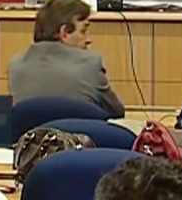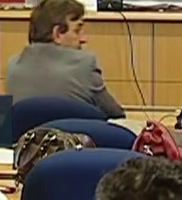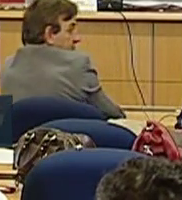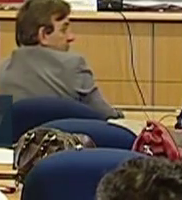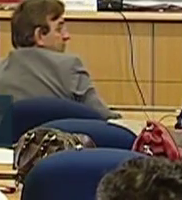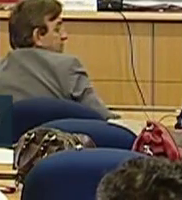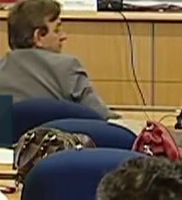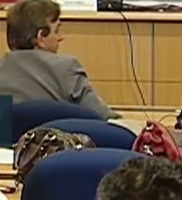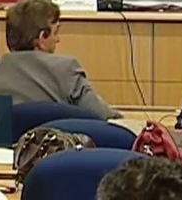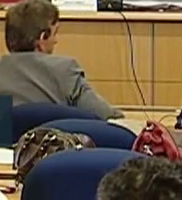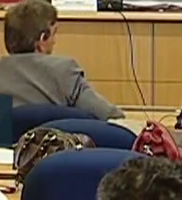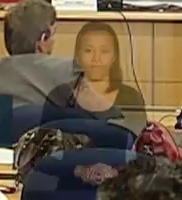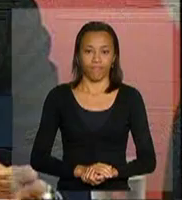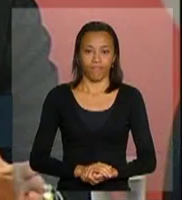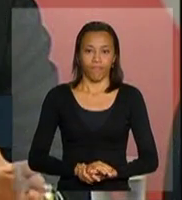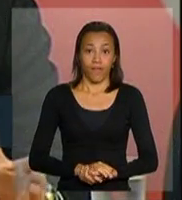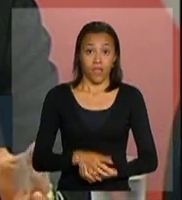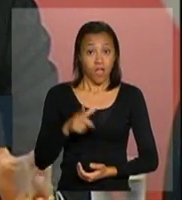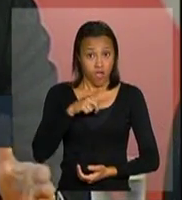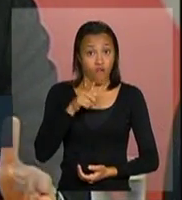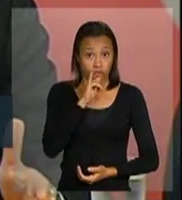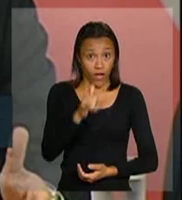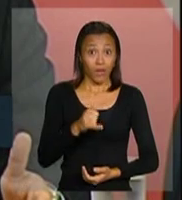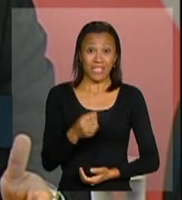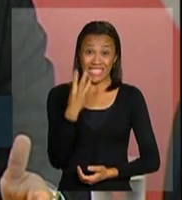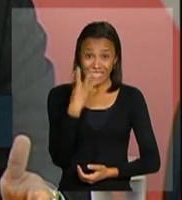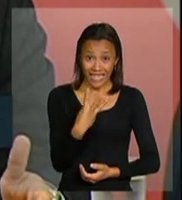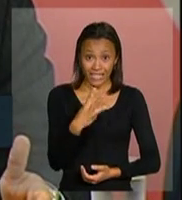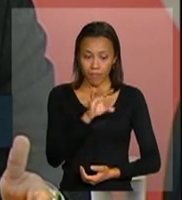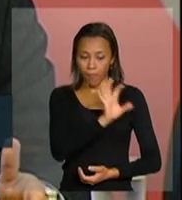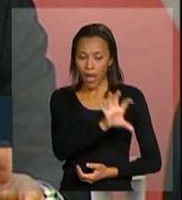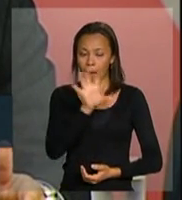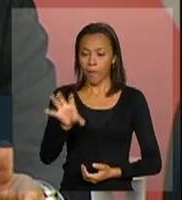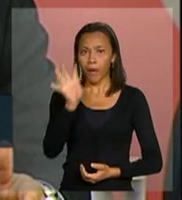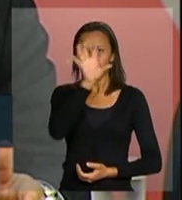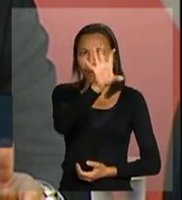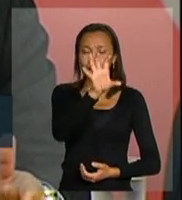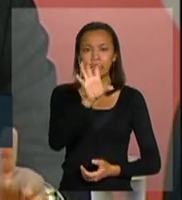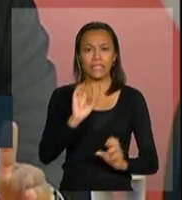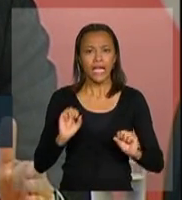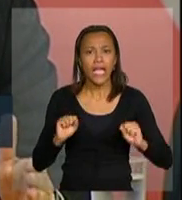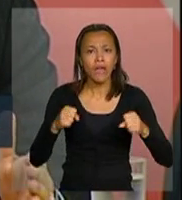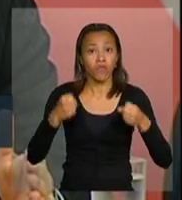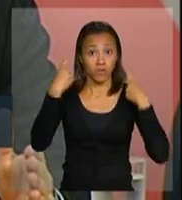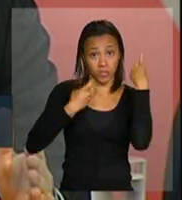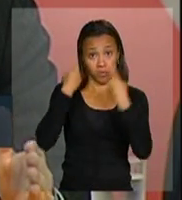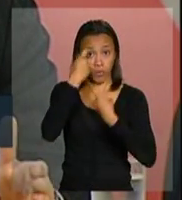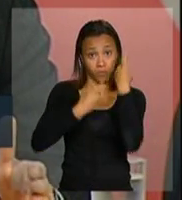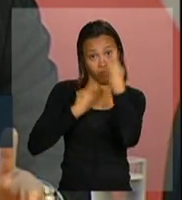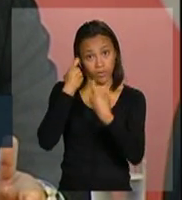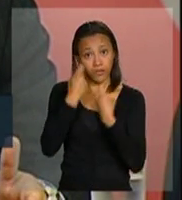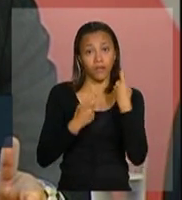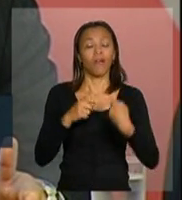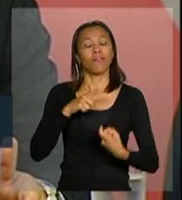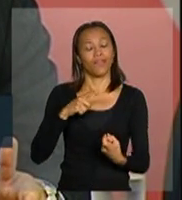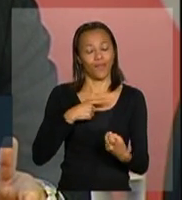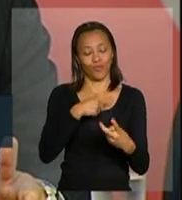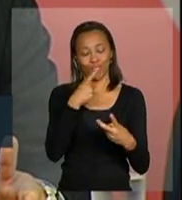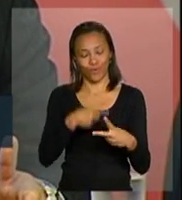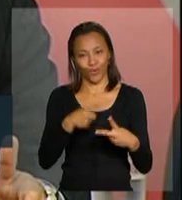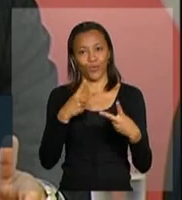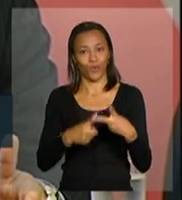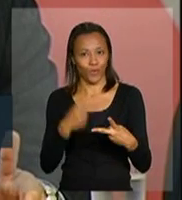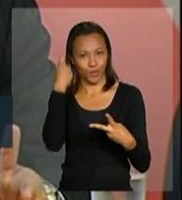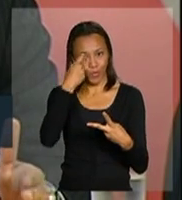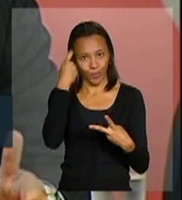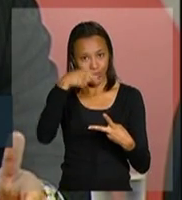Eu diria que são as três regiões que reforçam a preocupação e eu diria que tem dois tipos de preocupação, como eu